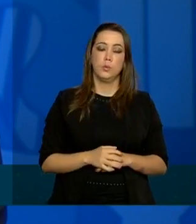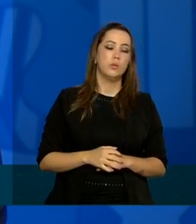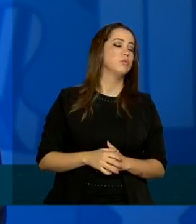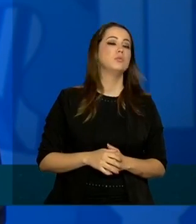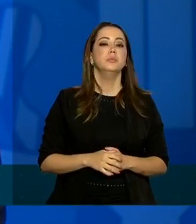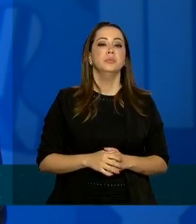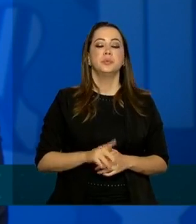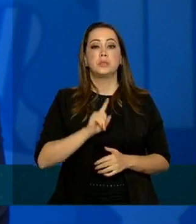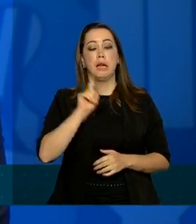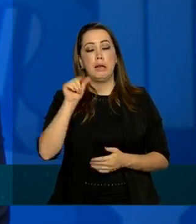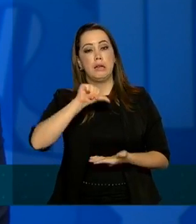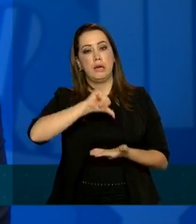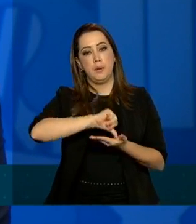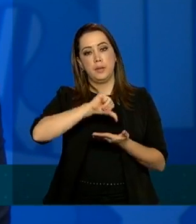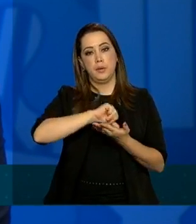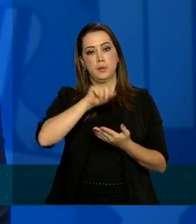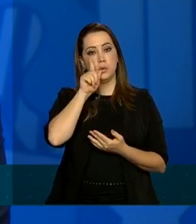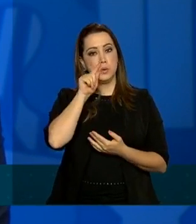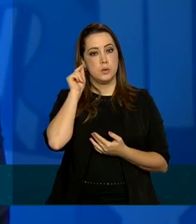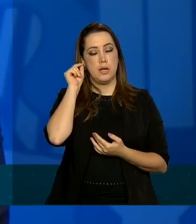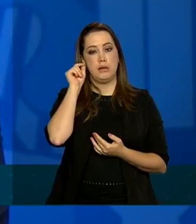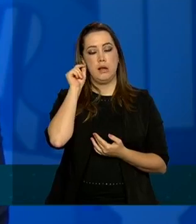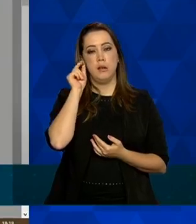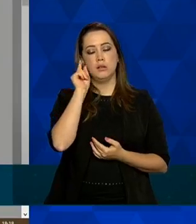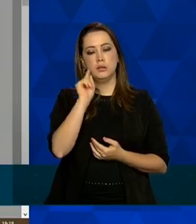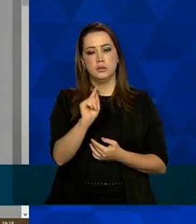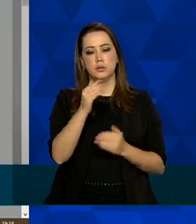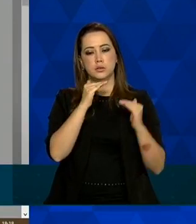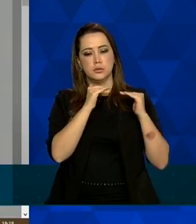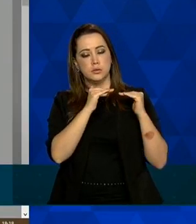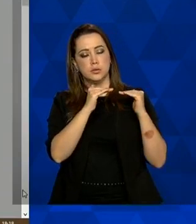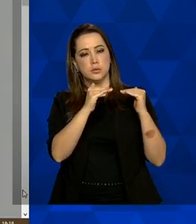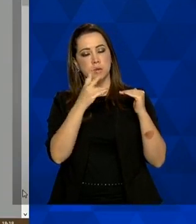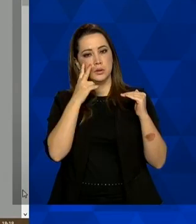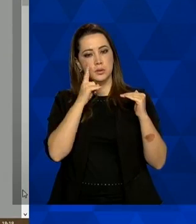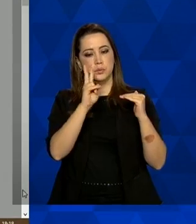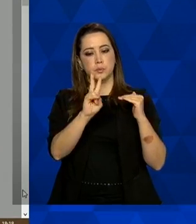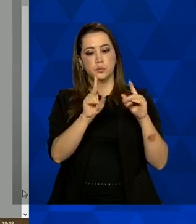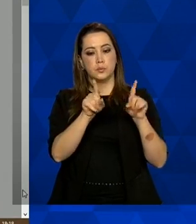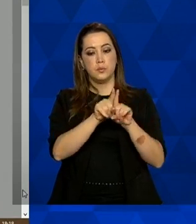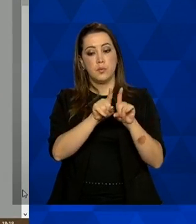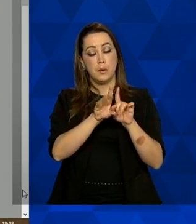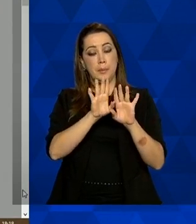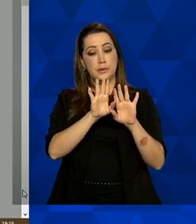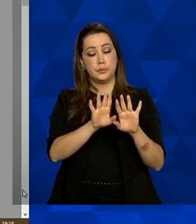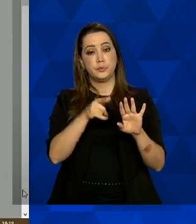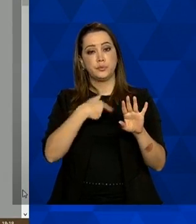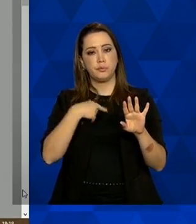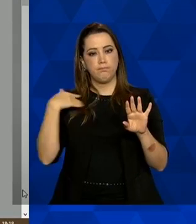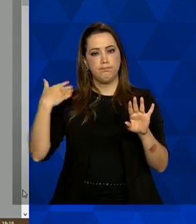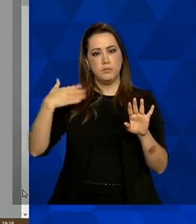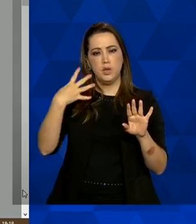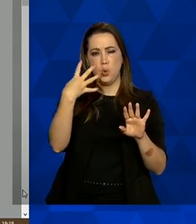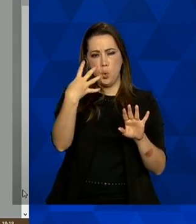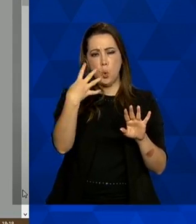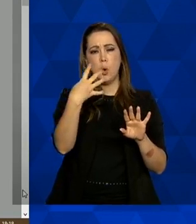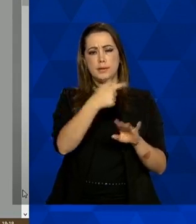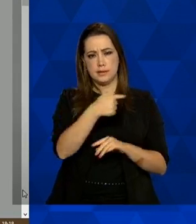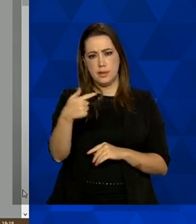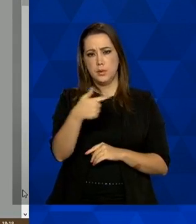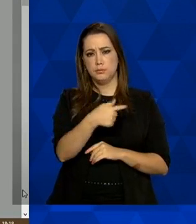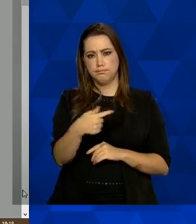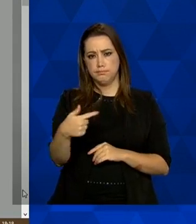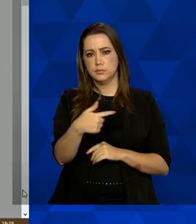metropolitana de Fortaleza, essa tendência de estabilização, ela já acontece nas últimas quatro semanas,